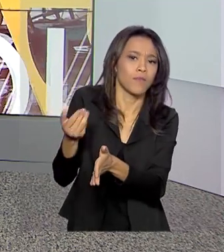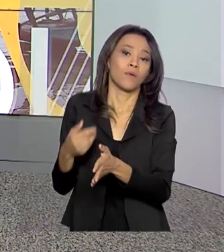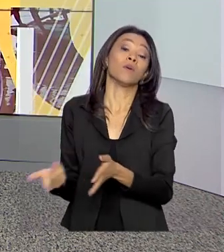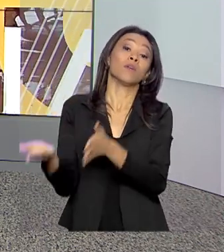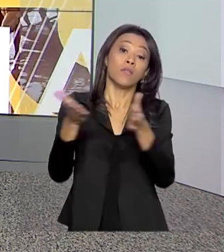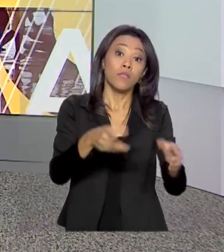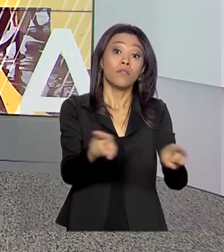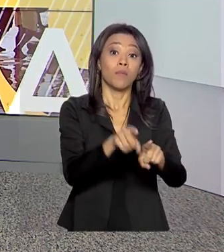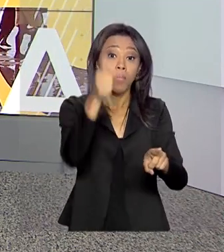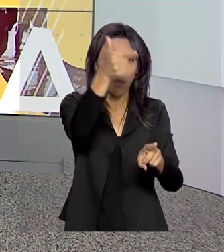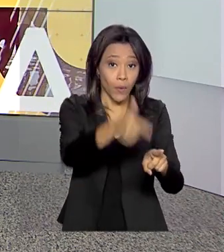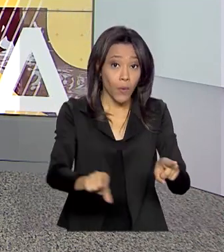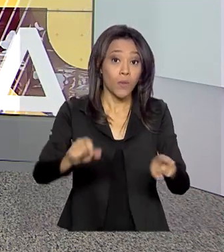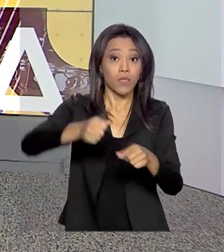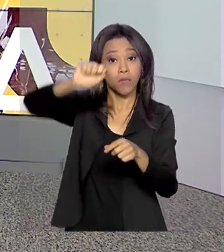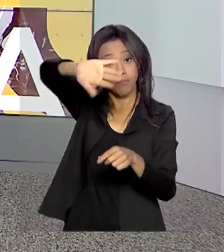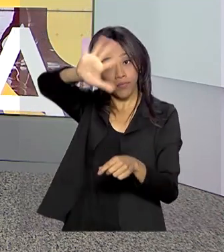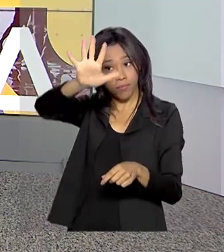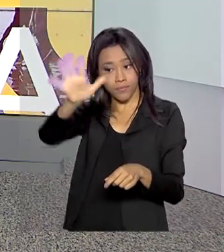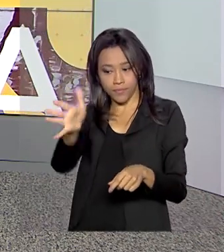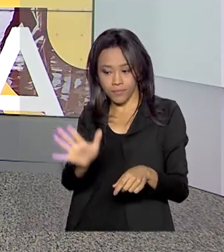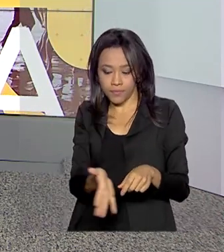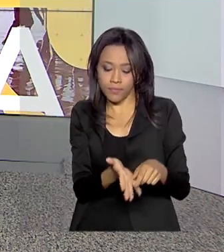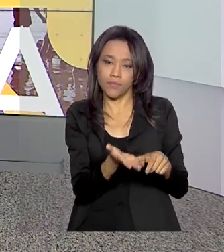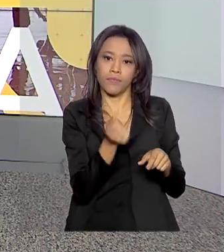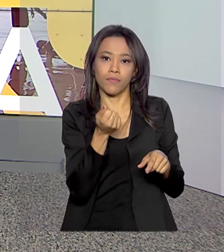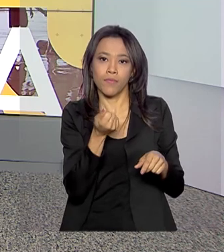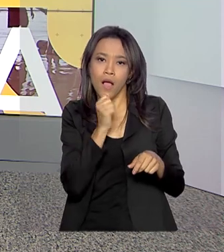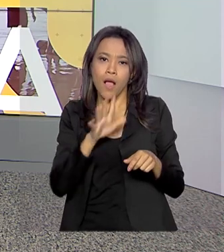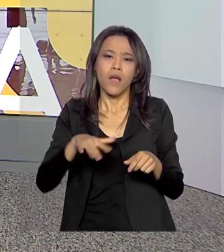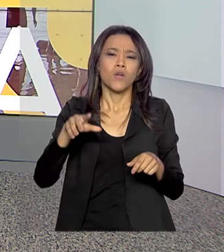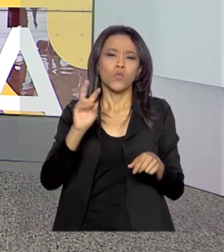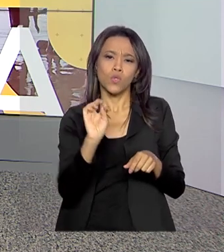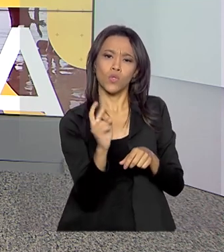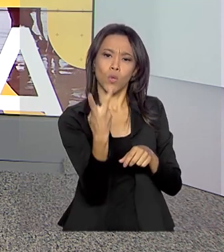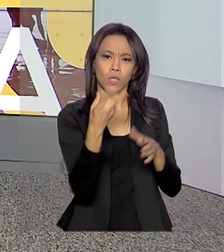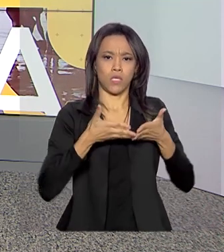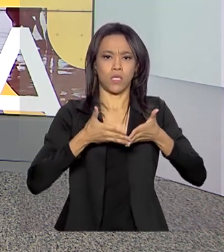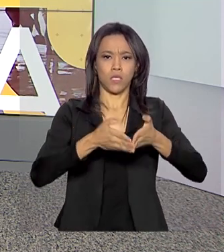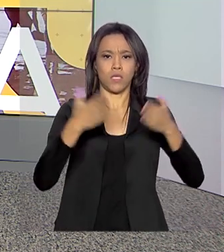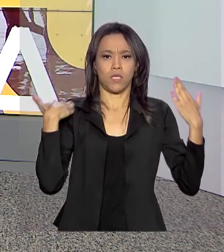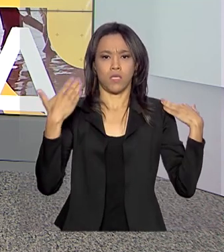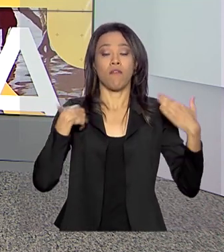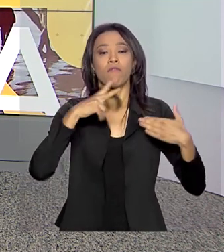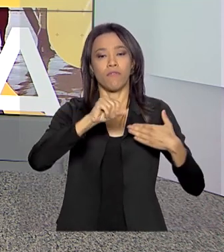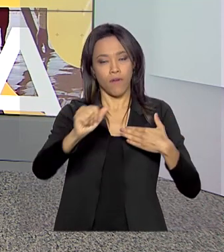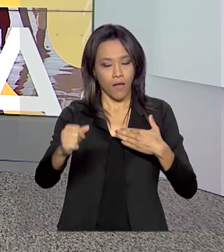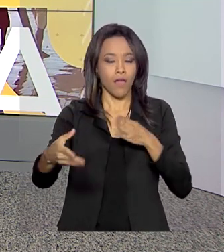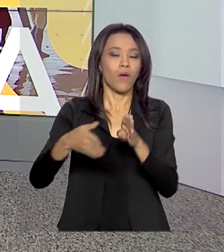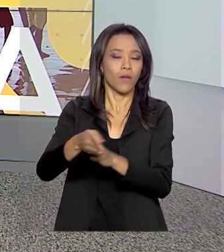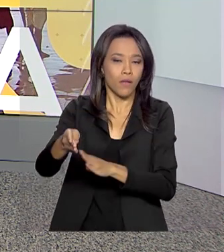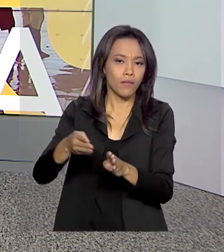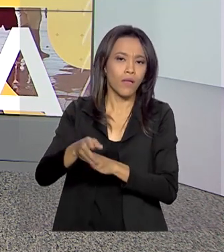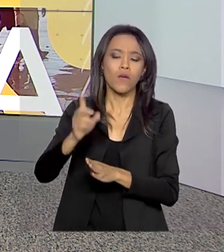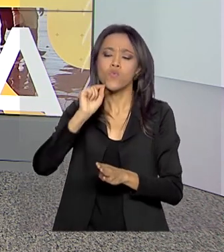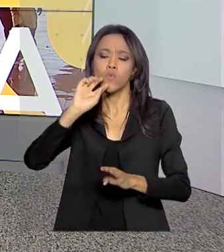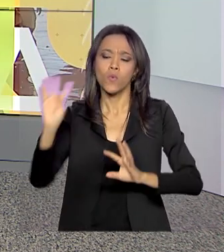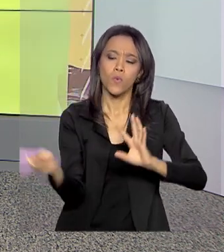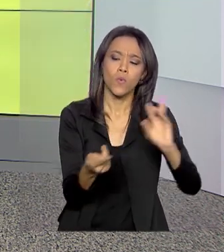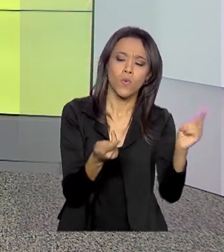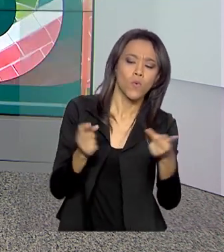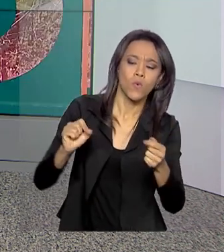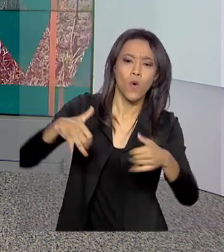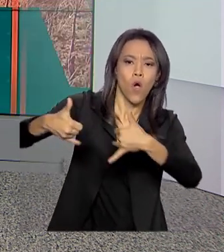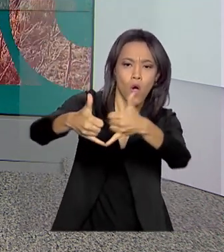Amazônia Azul Mar Limpo é Vida. Os dois maiores navios da Marinha vão auxiliar no combate ao vazamento de óleo. 2 mil